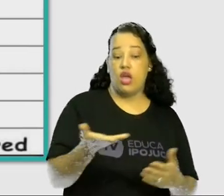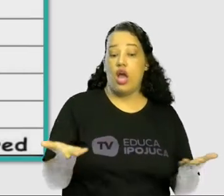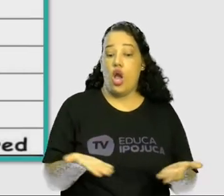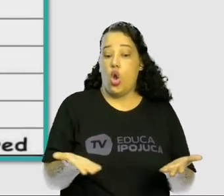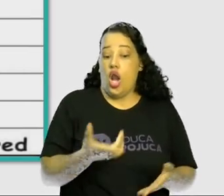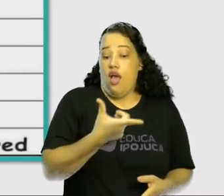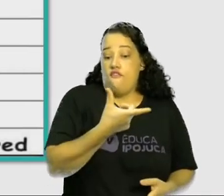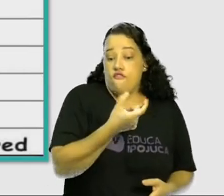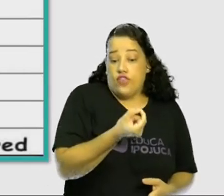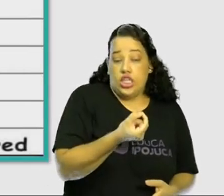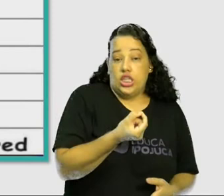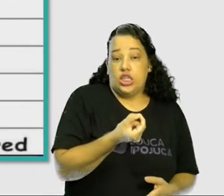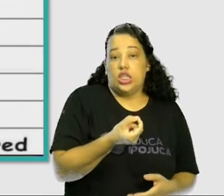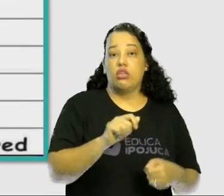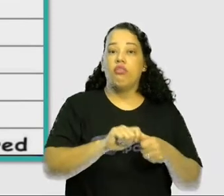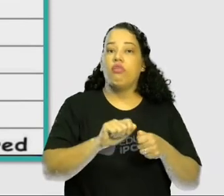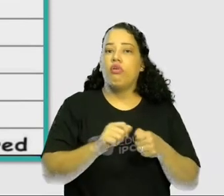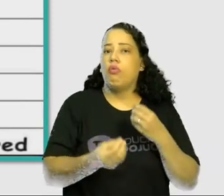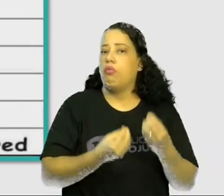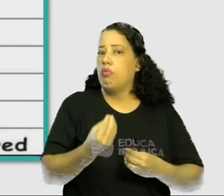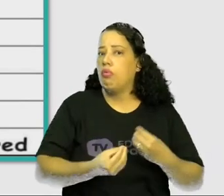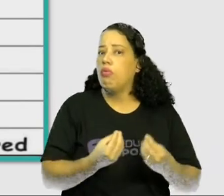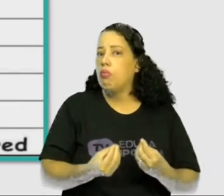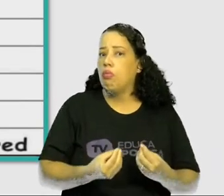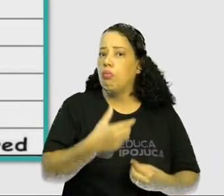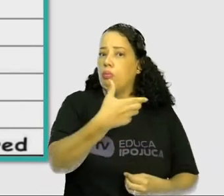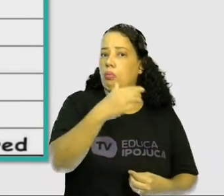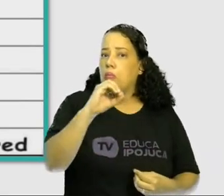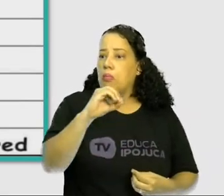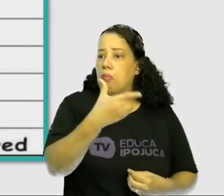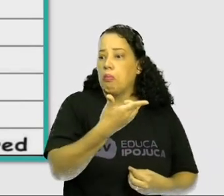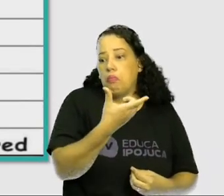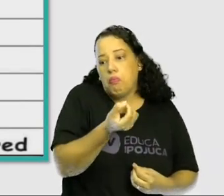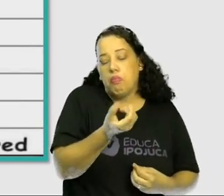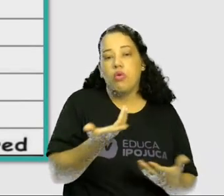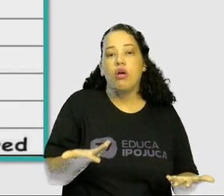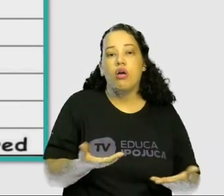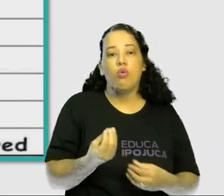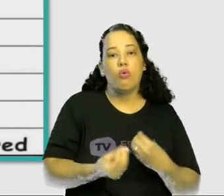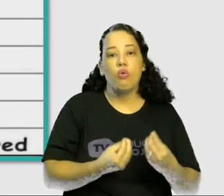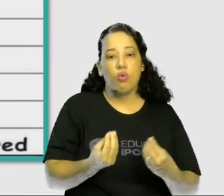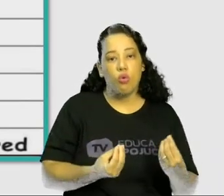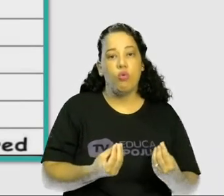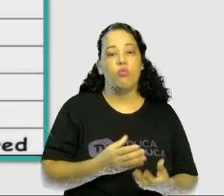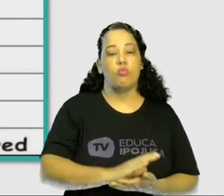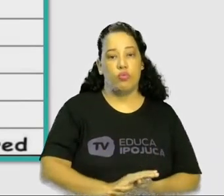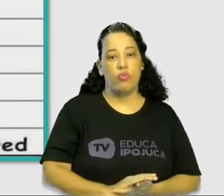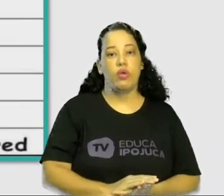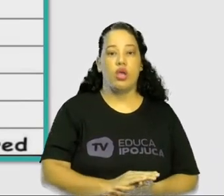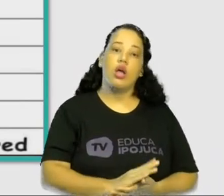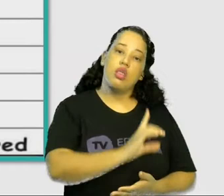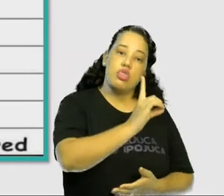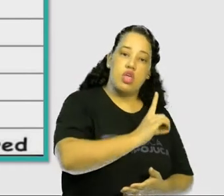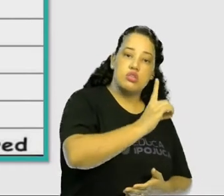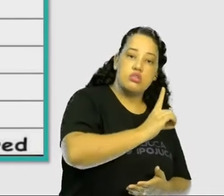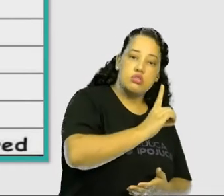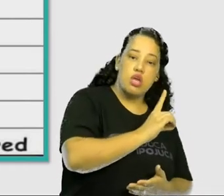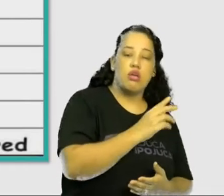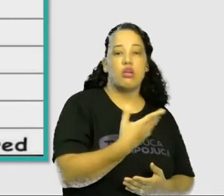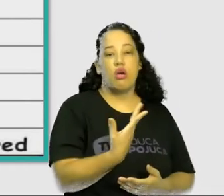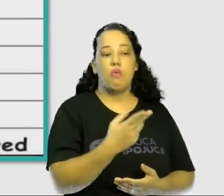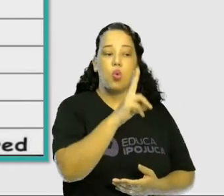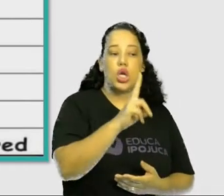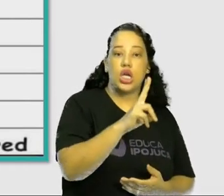20, a gente vai fazer da mesma forma que nós fazemos no português. Pega aí a dezena mais a